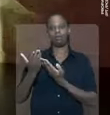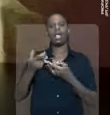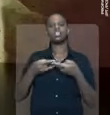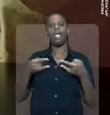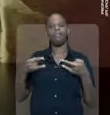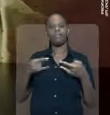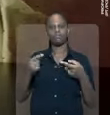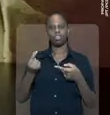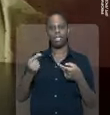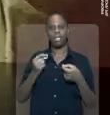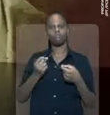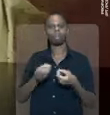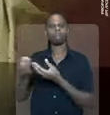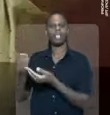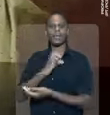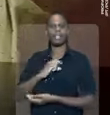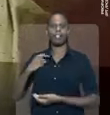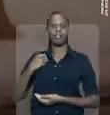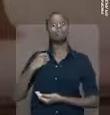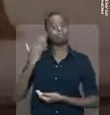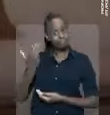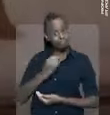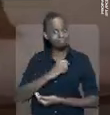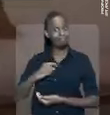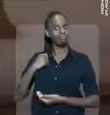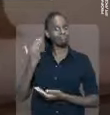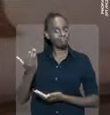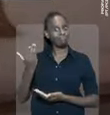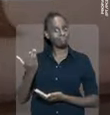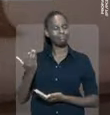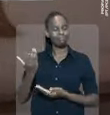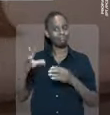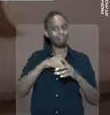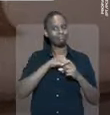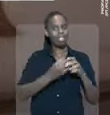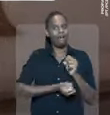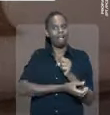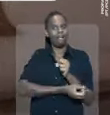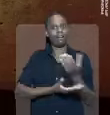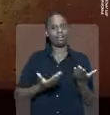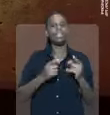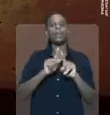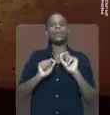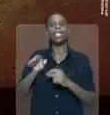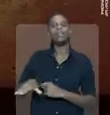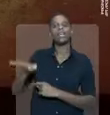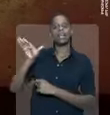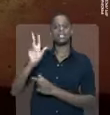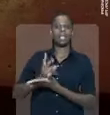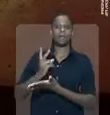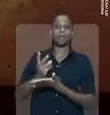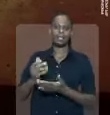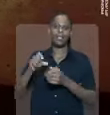esquema. Ele entregava cheques a Michele Bolsonaro. A primeira dama, quem diria, é parte do esquema. Também puderam,